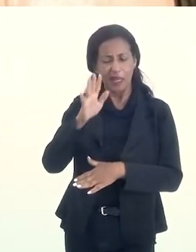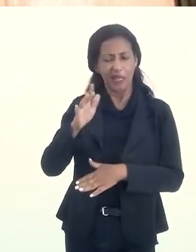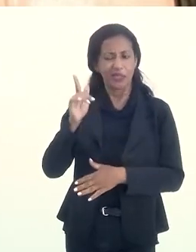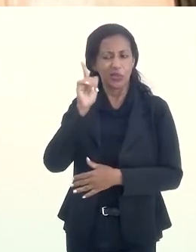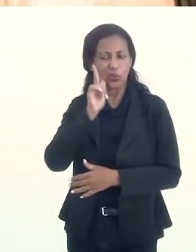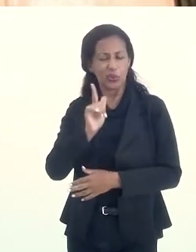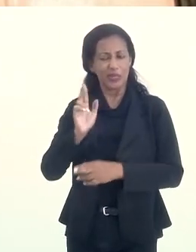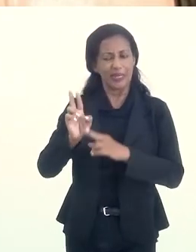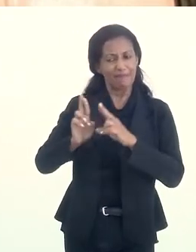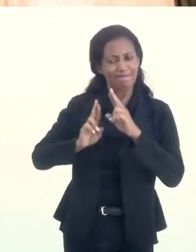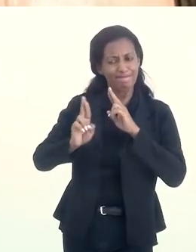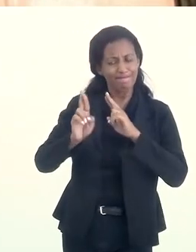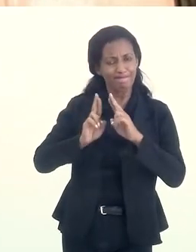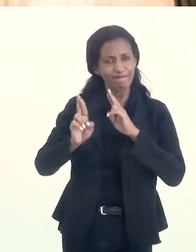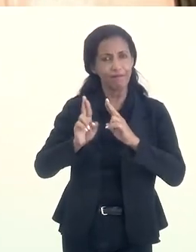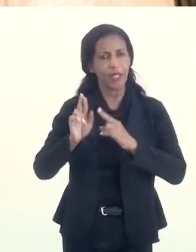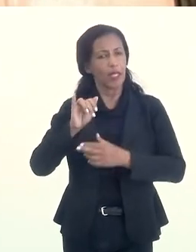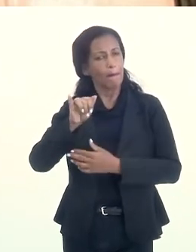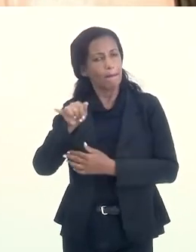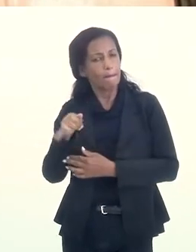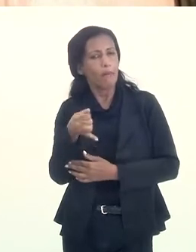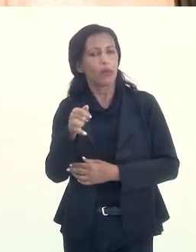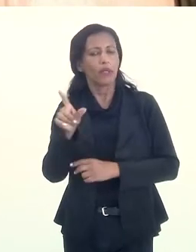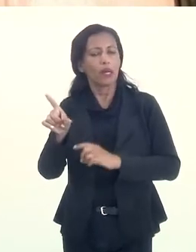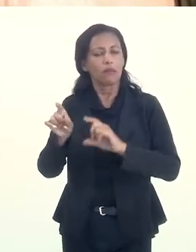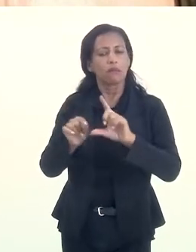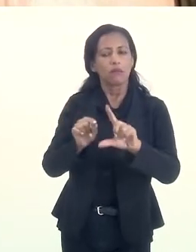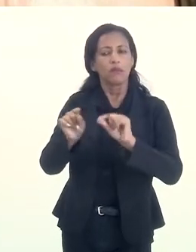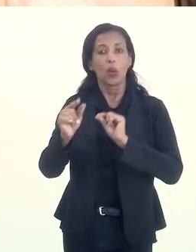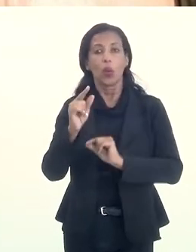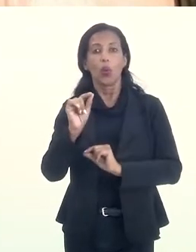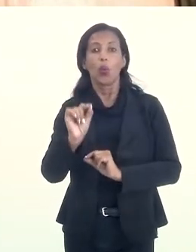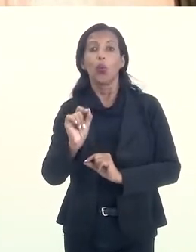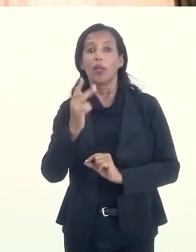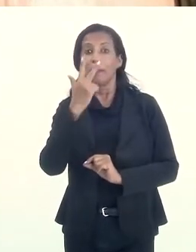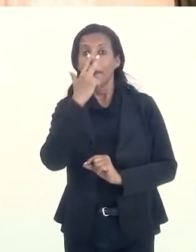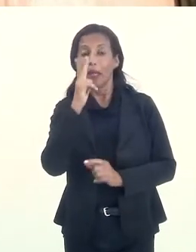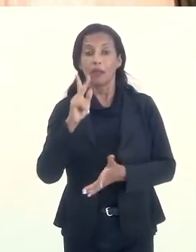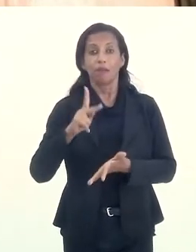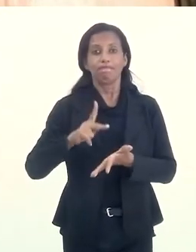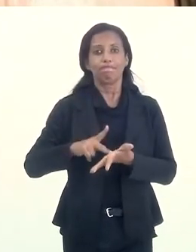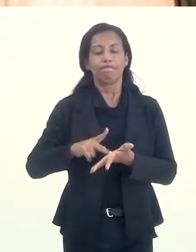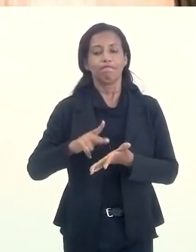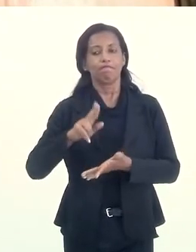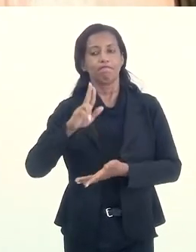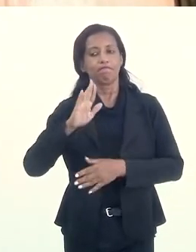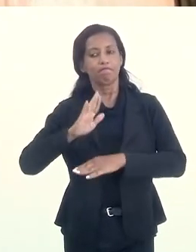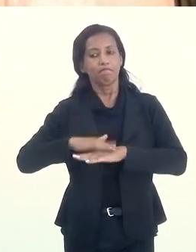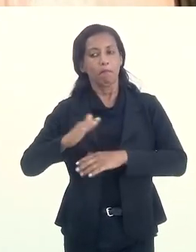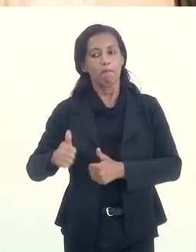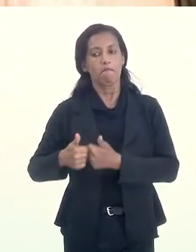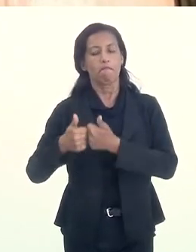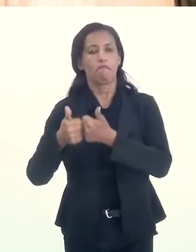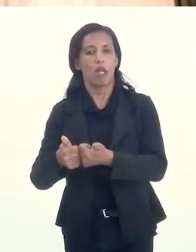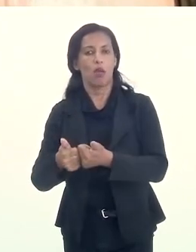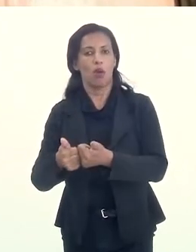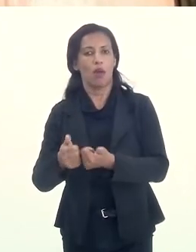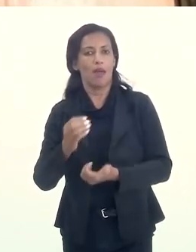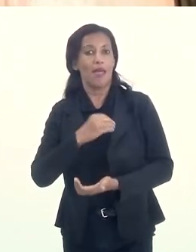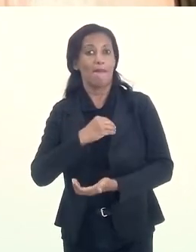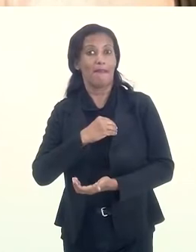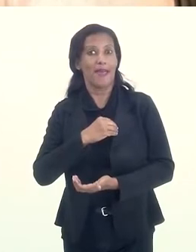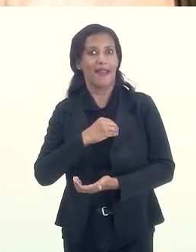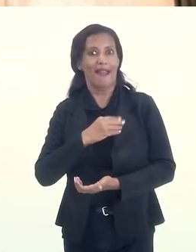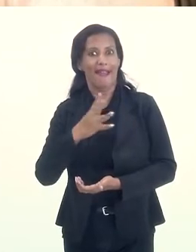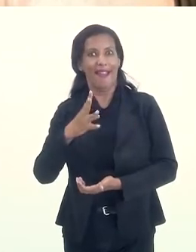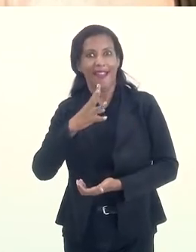consegue relativizar e aproveitar aquilo que parece e é, de fato, mais útil. É melhor o